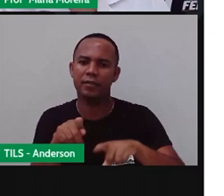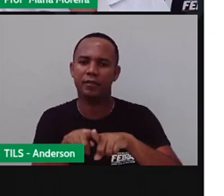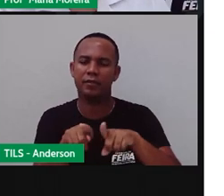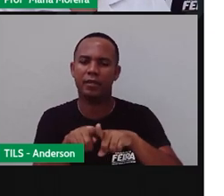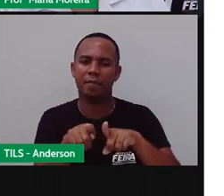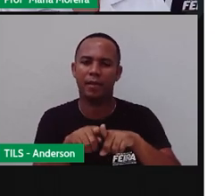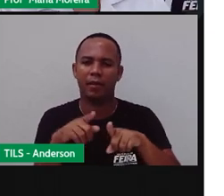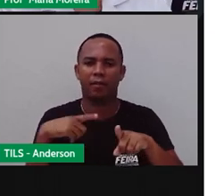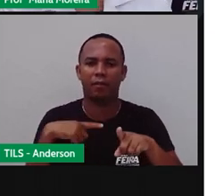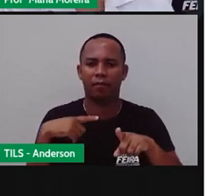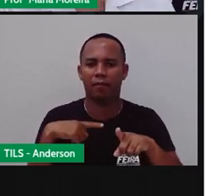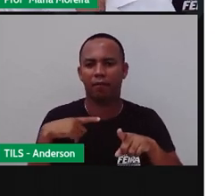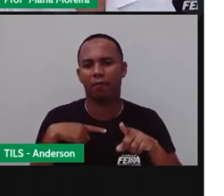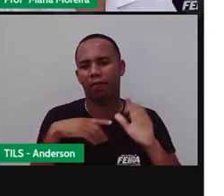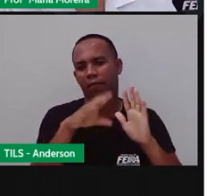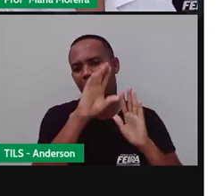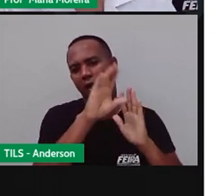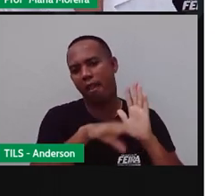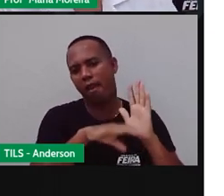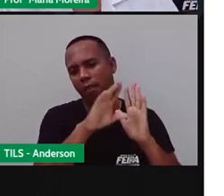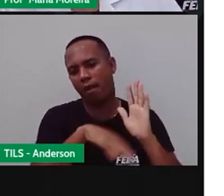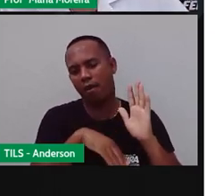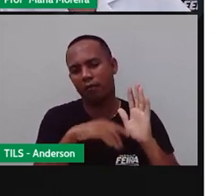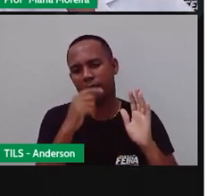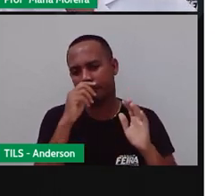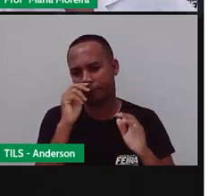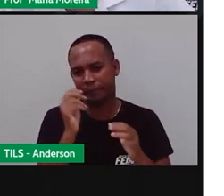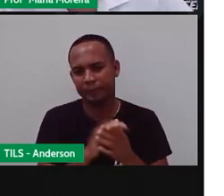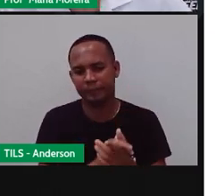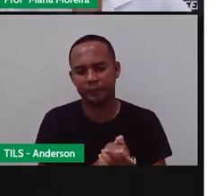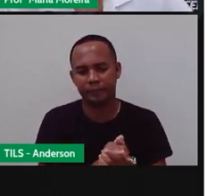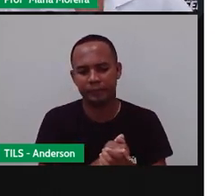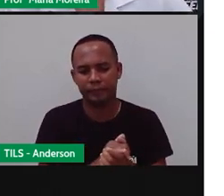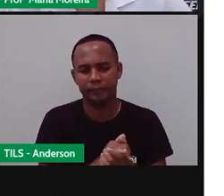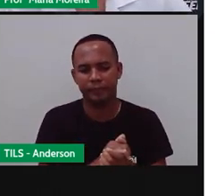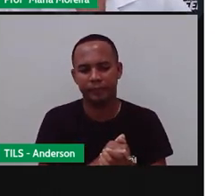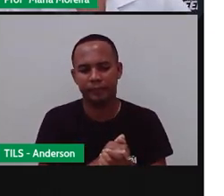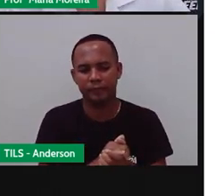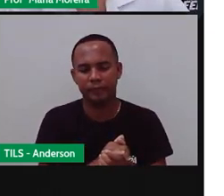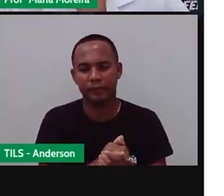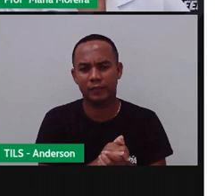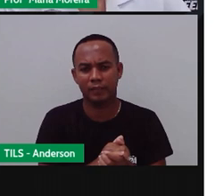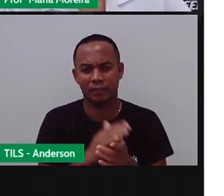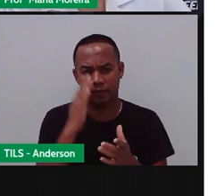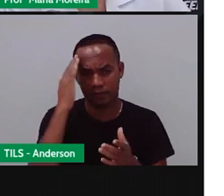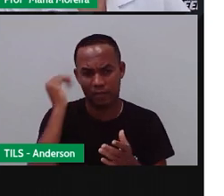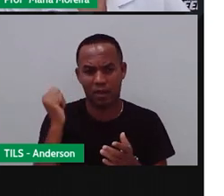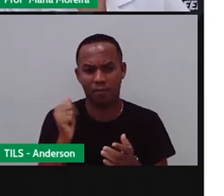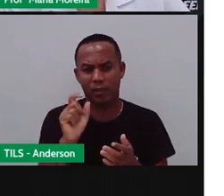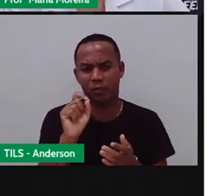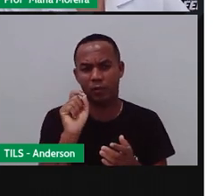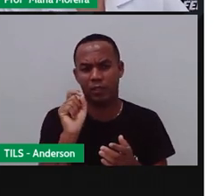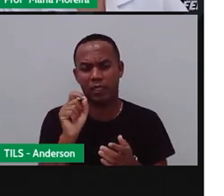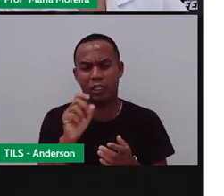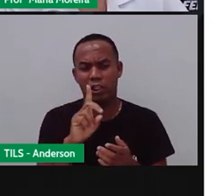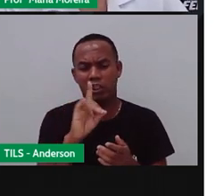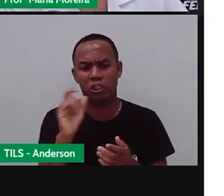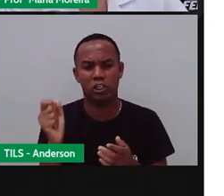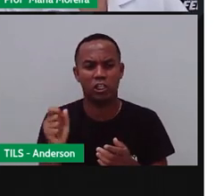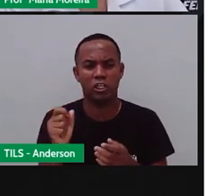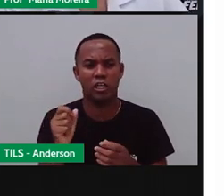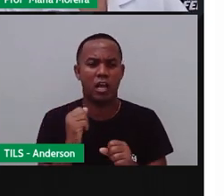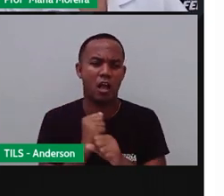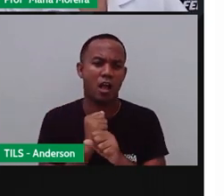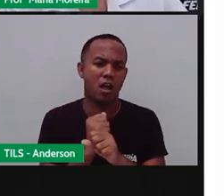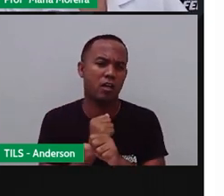chinês, que é um calendário um pouco diferente do nosso. Na verdade, muito diferente. Vale ressaltar que tantos dias quanto os